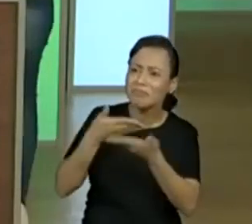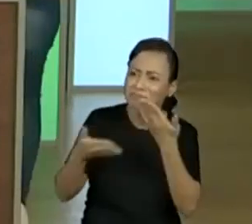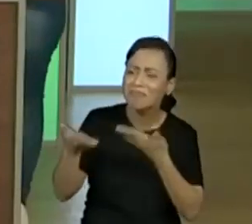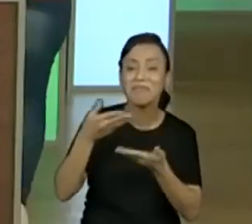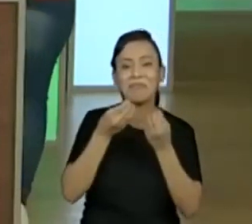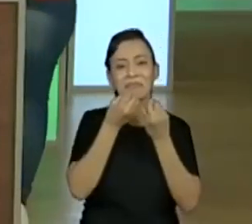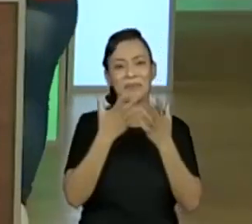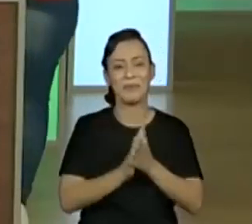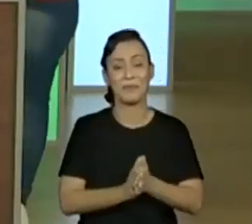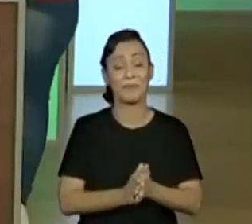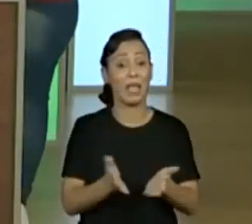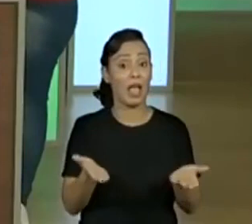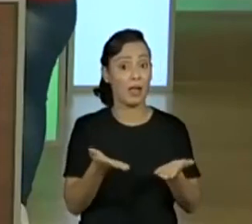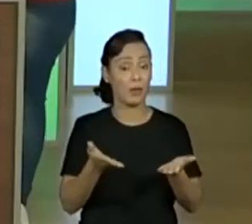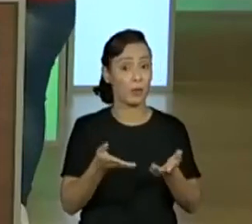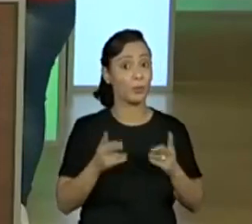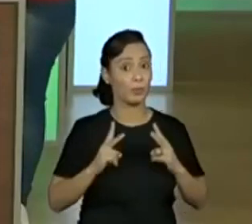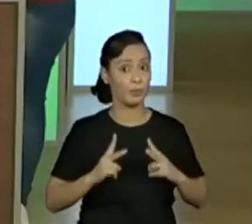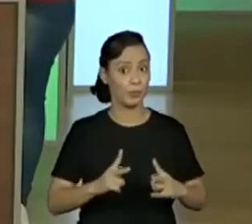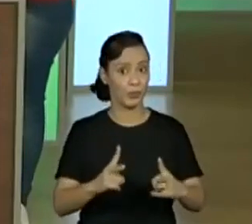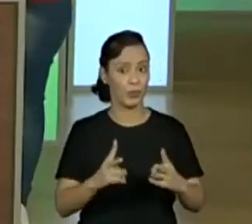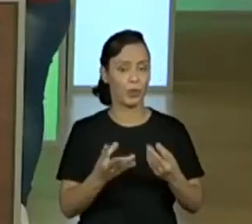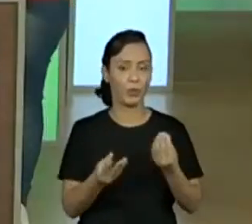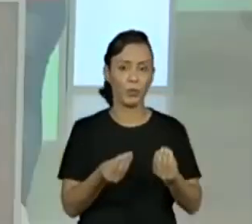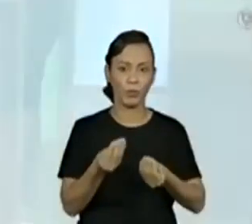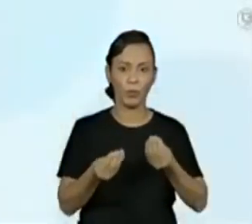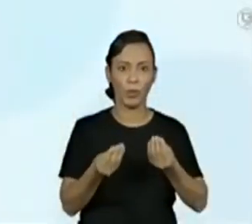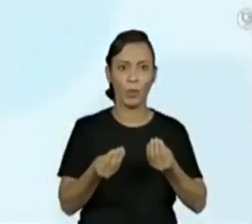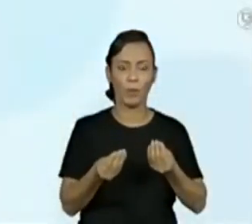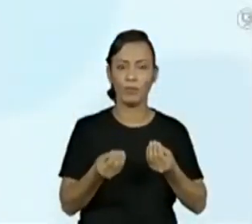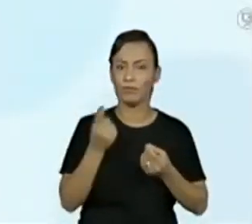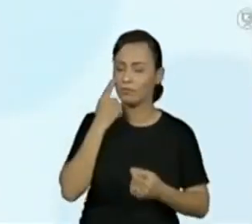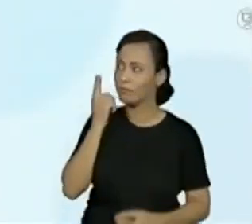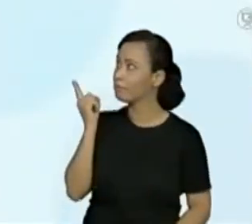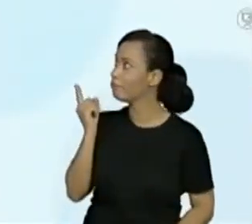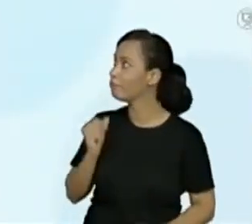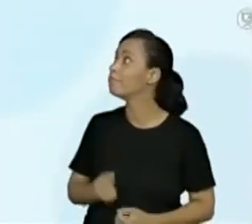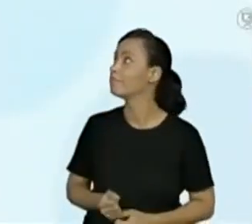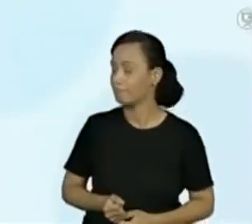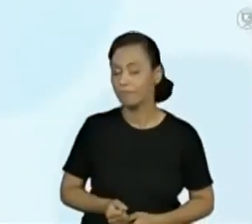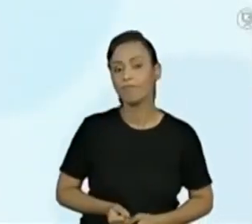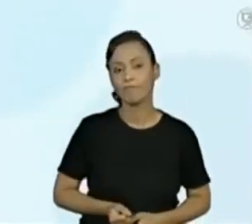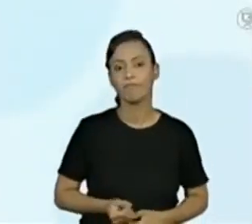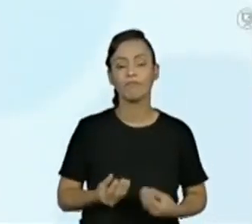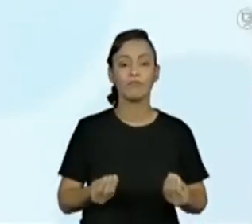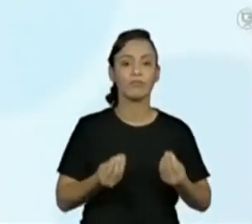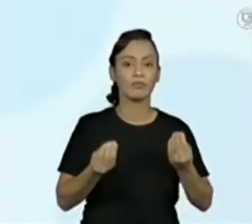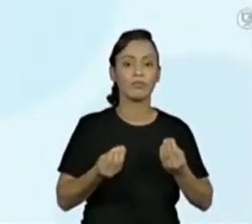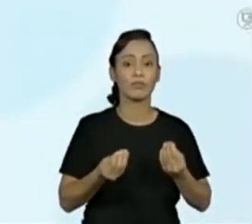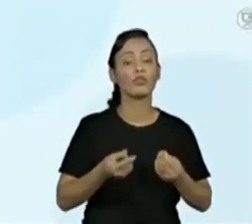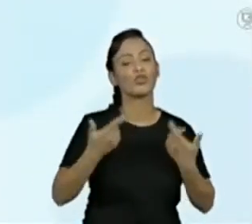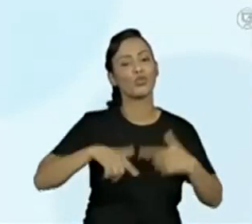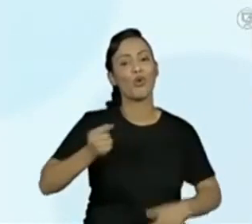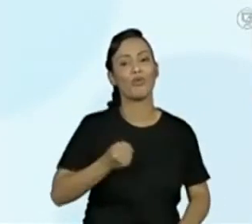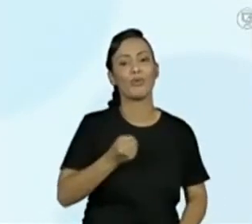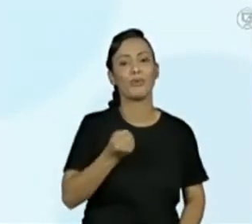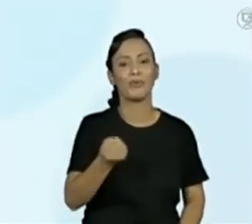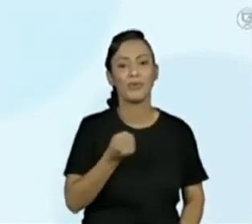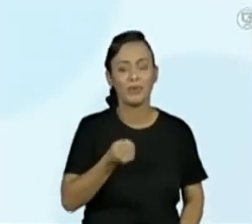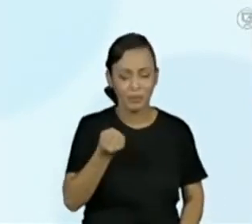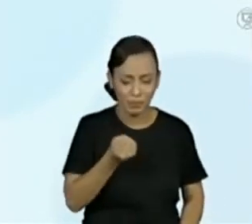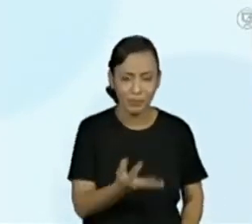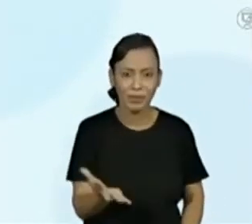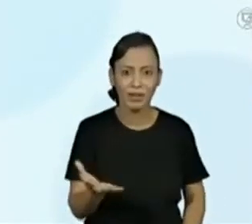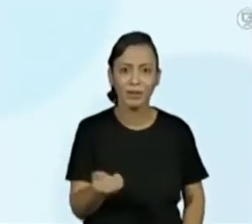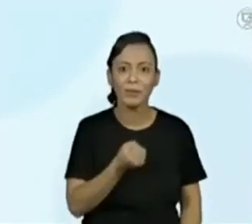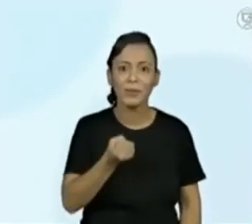aqui mais um pouquinho, Pro, olha lá, só mais um pouquinho, olhando para os dados também, né? Também.